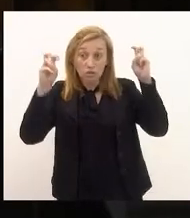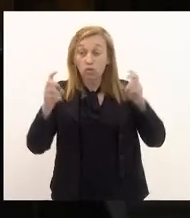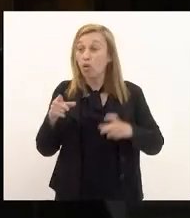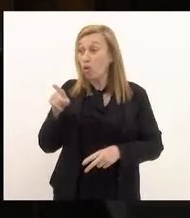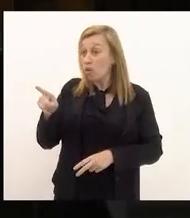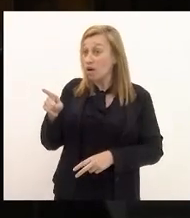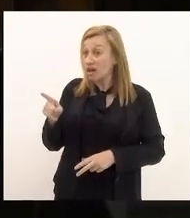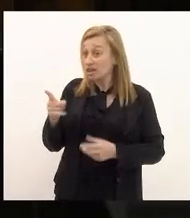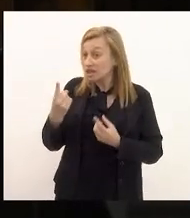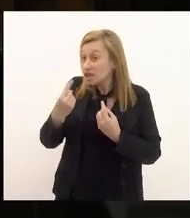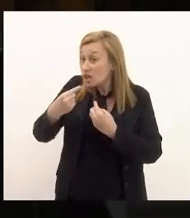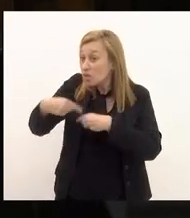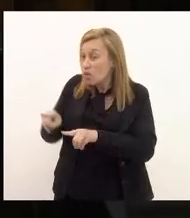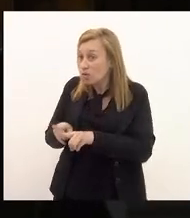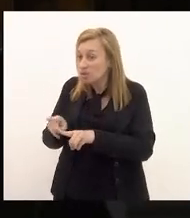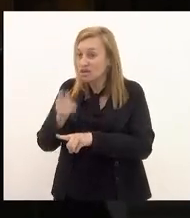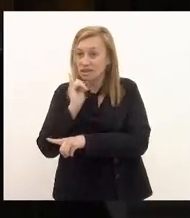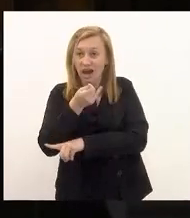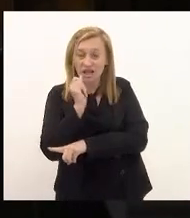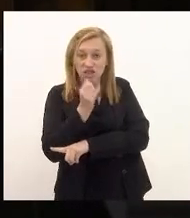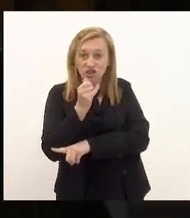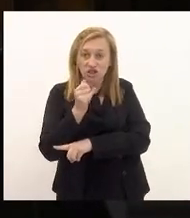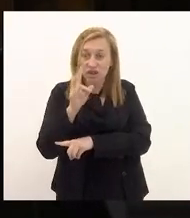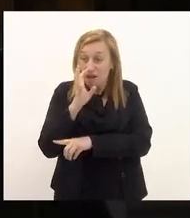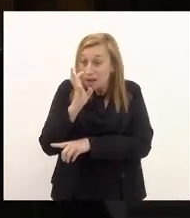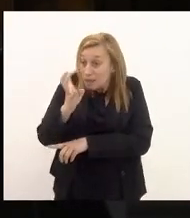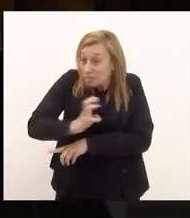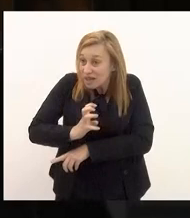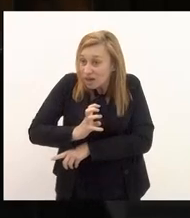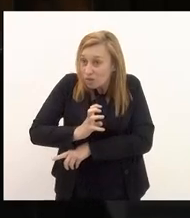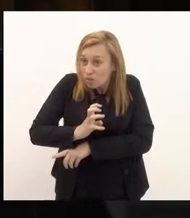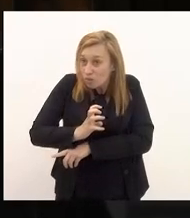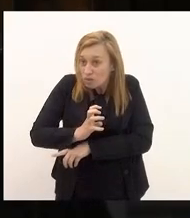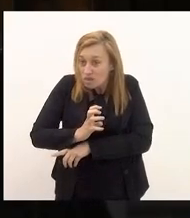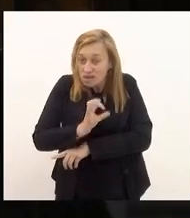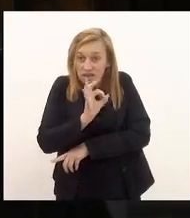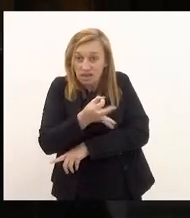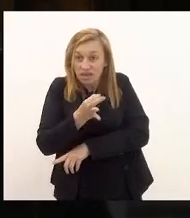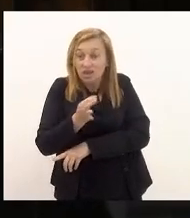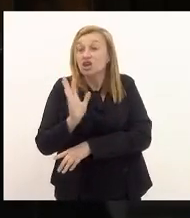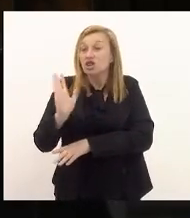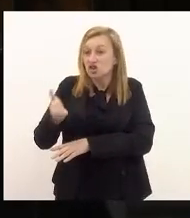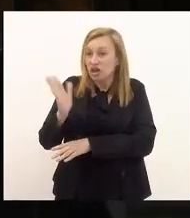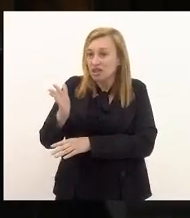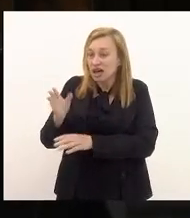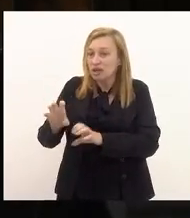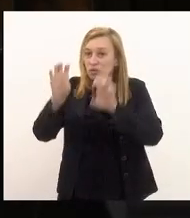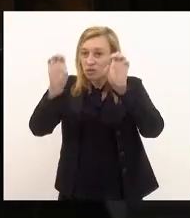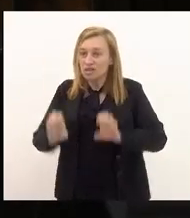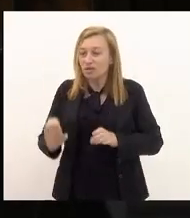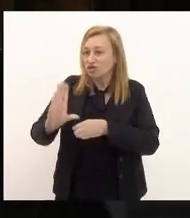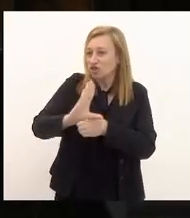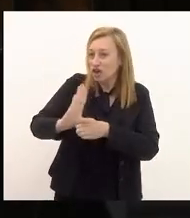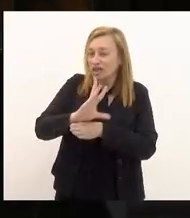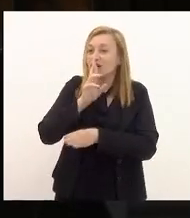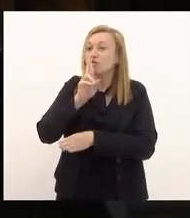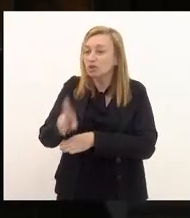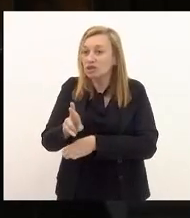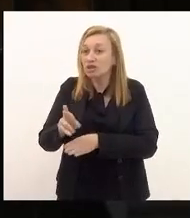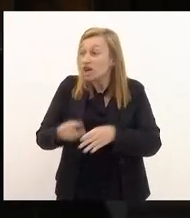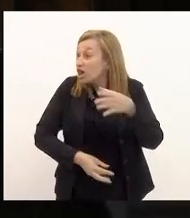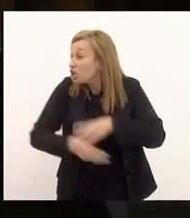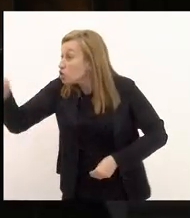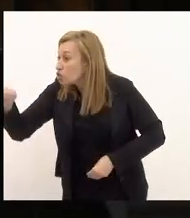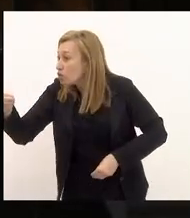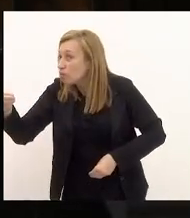tenta reverter a narrativa me acusa levianamente mas já está respondendo no conselho de ética por isso e vai embora